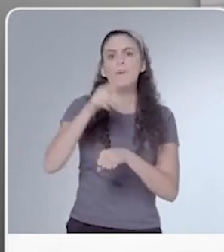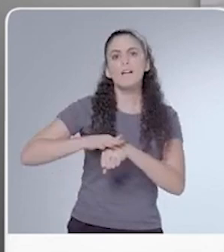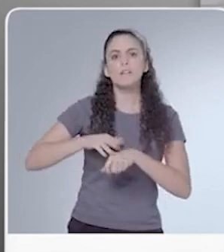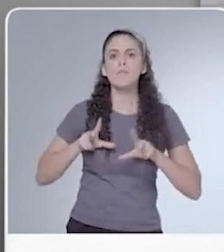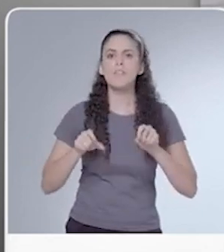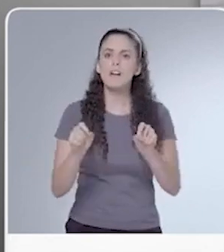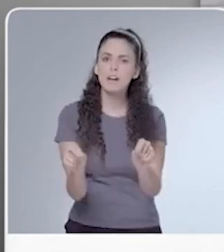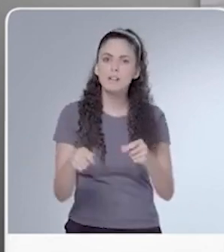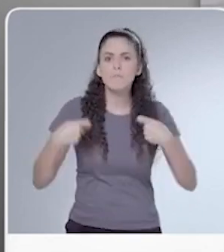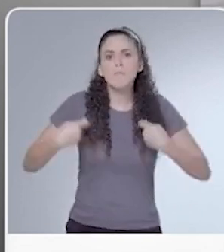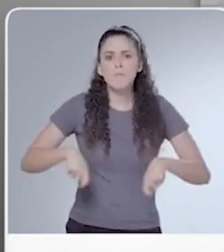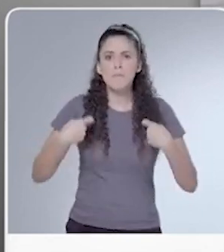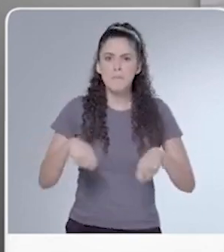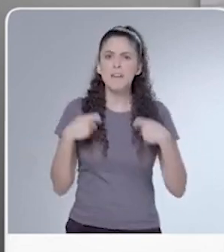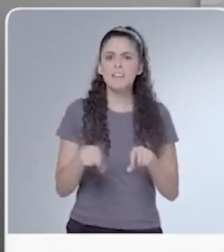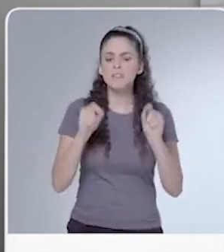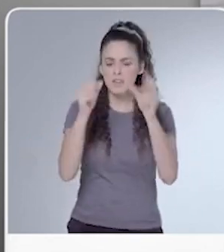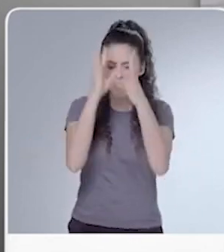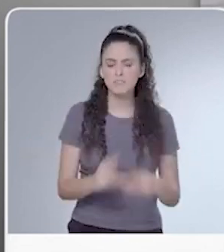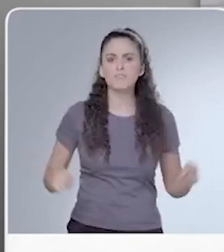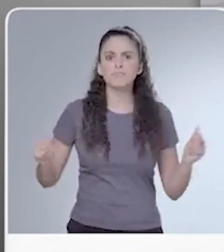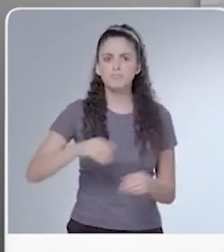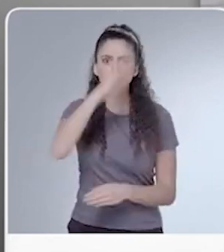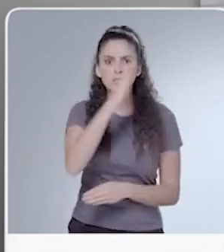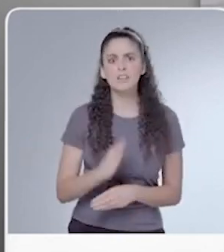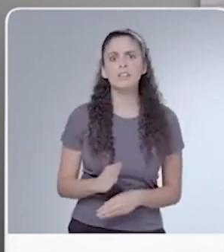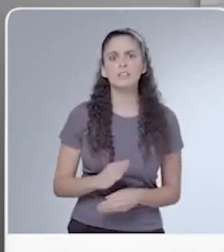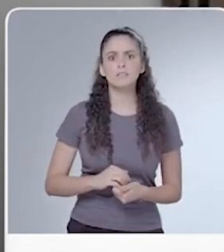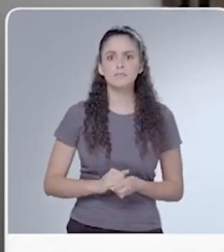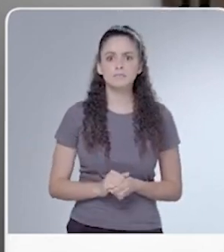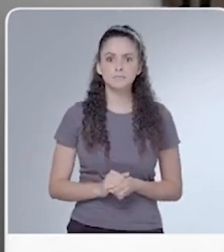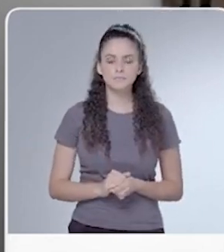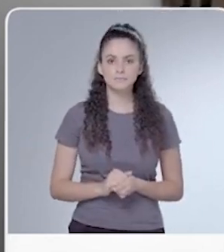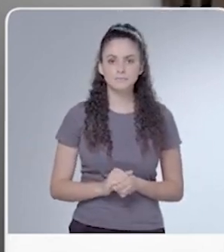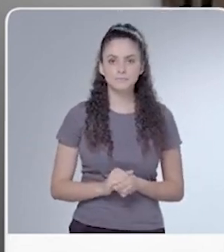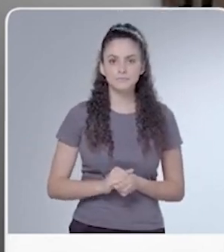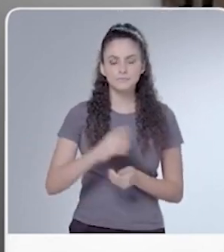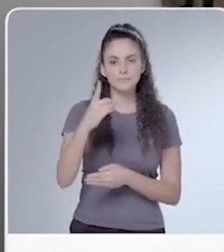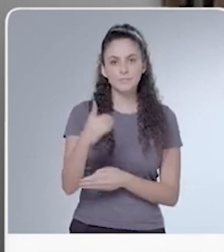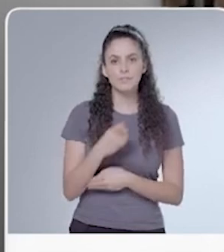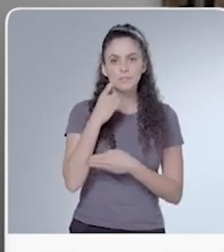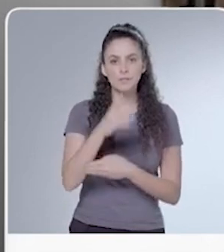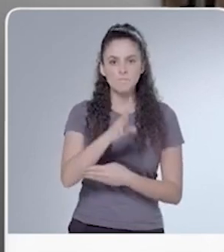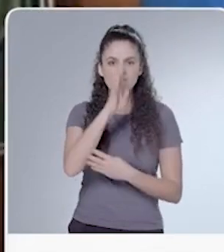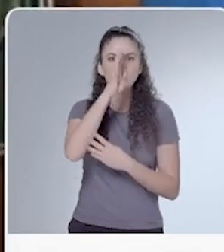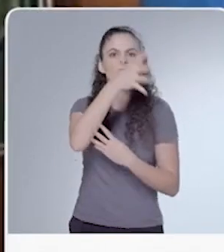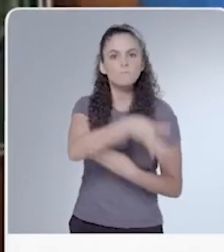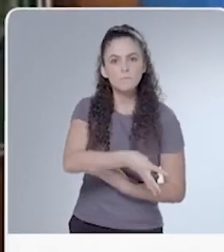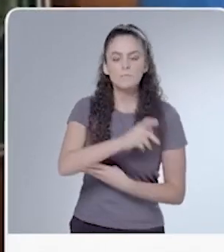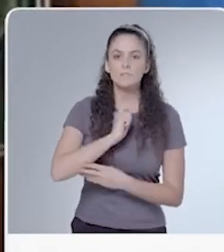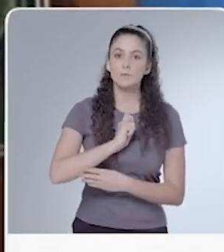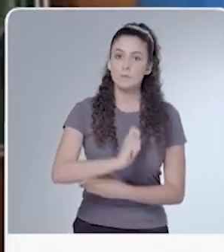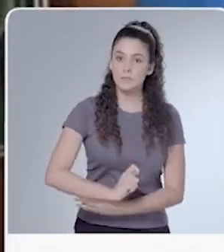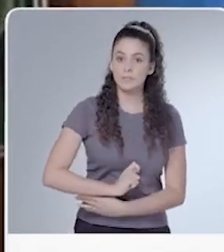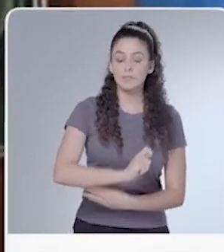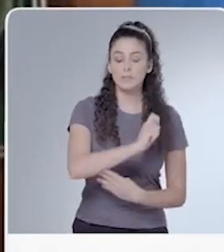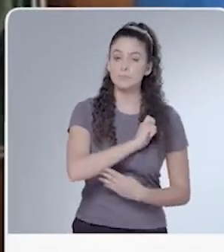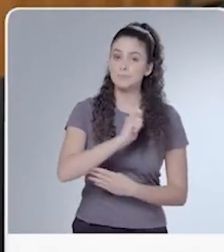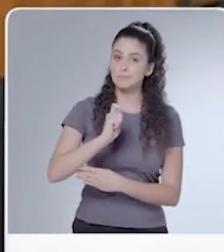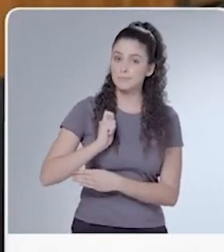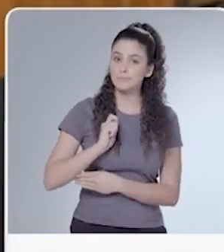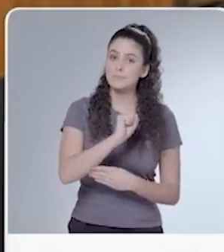um câncer que precisa ser extirpado do Brasil. O deputado que xinga dessa forma o arcebispo